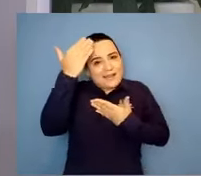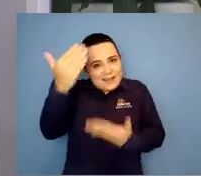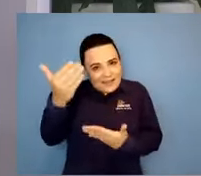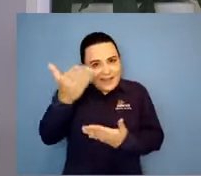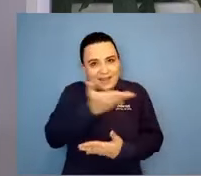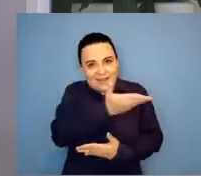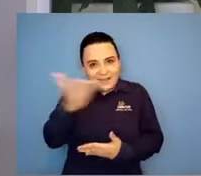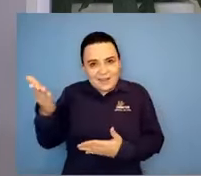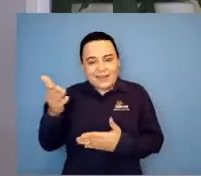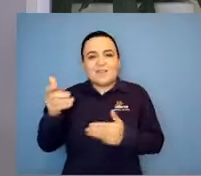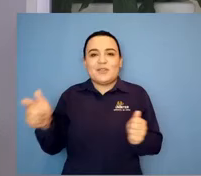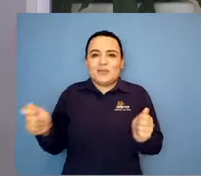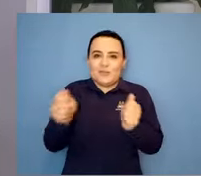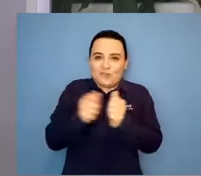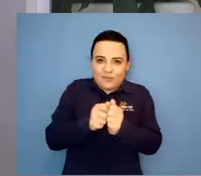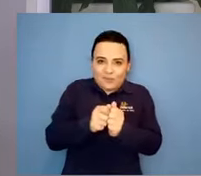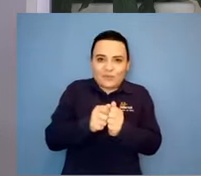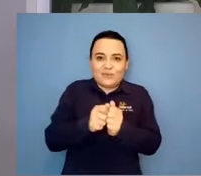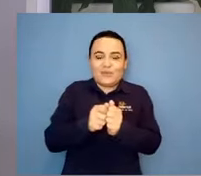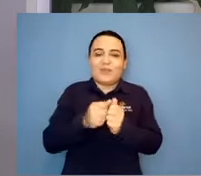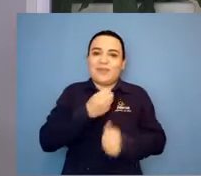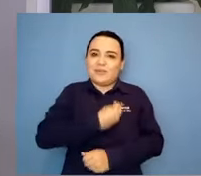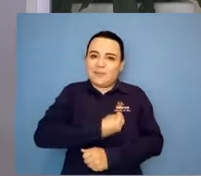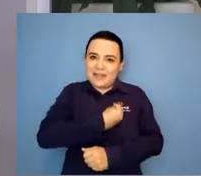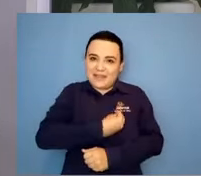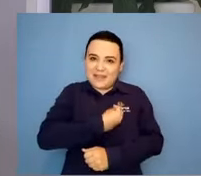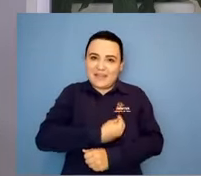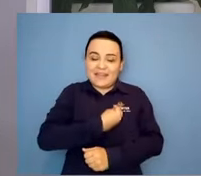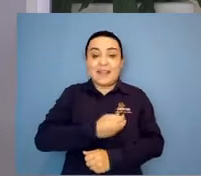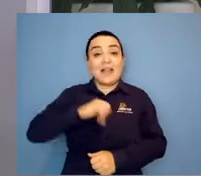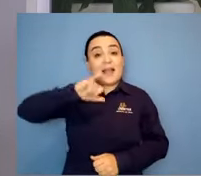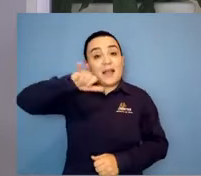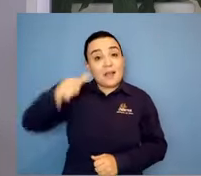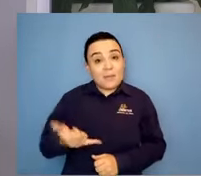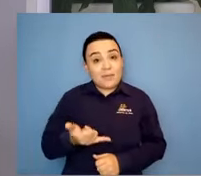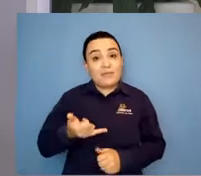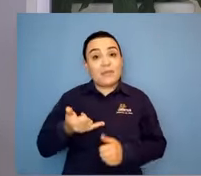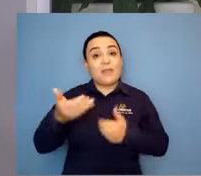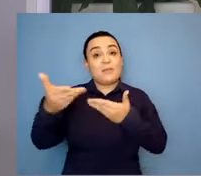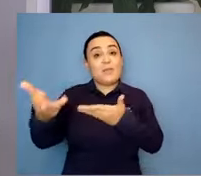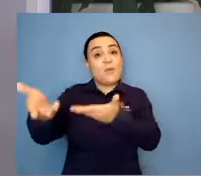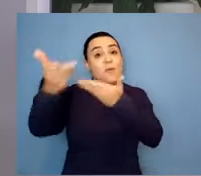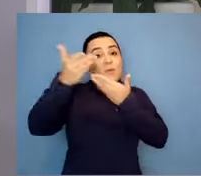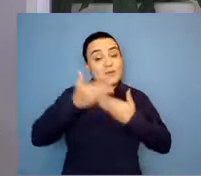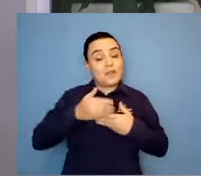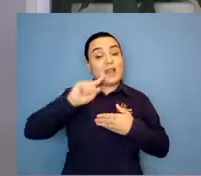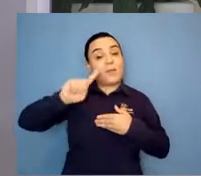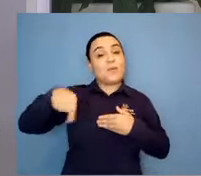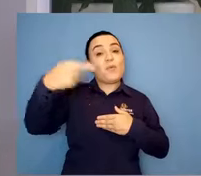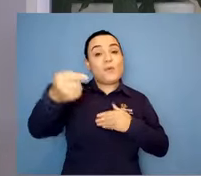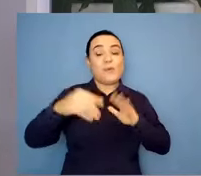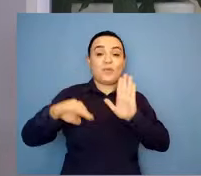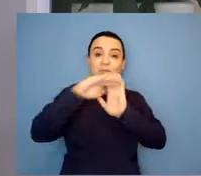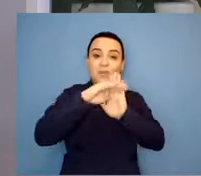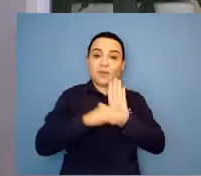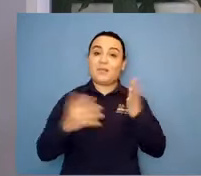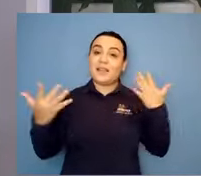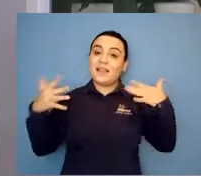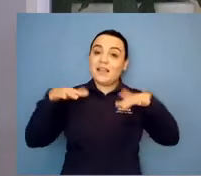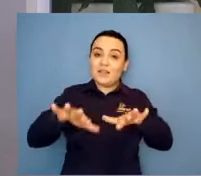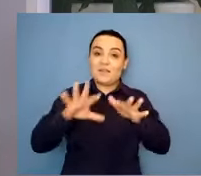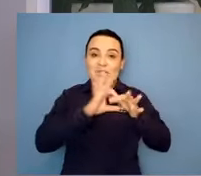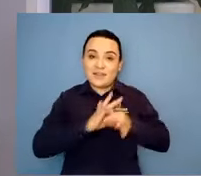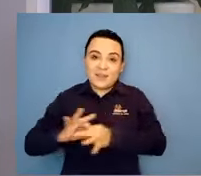presença e aproveito para convidá-los para o próximo programa Inclusão em Rede na próxima